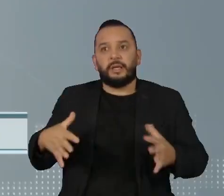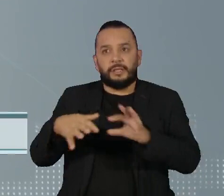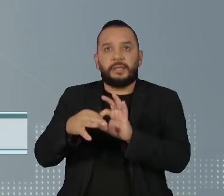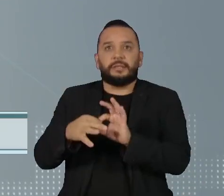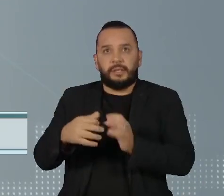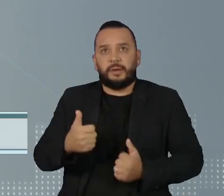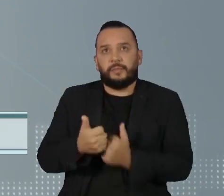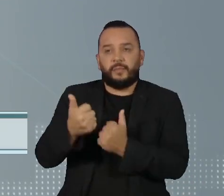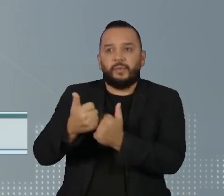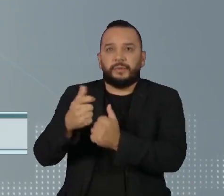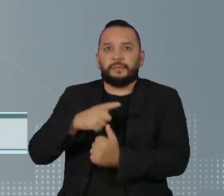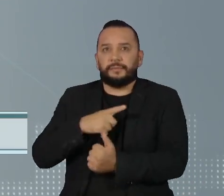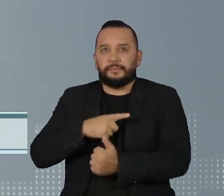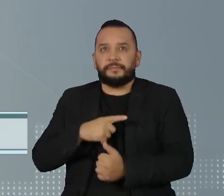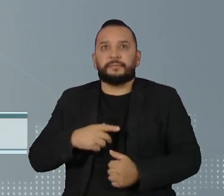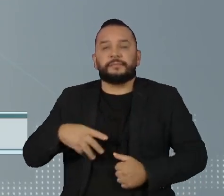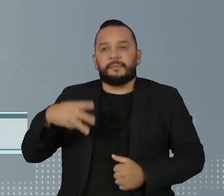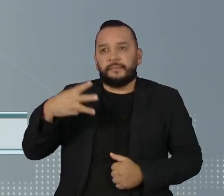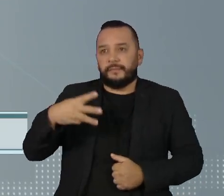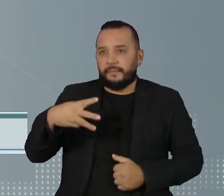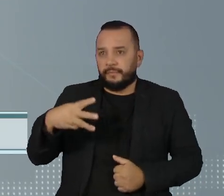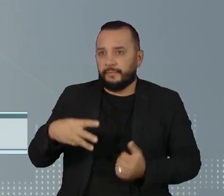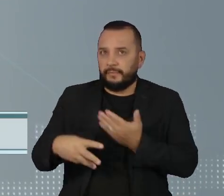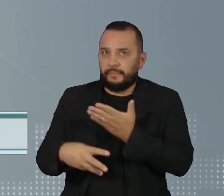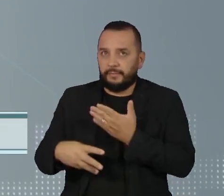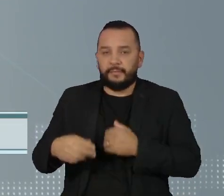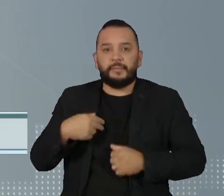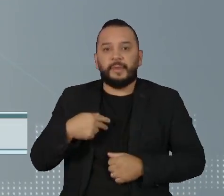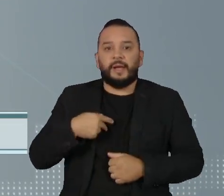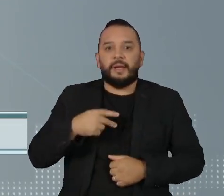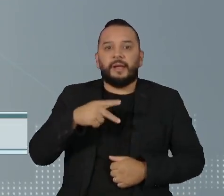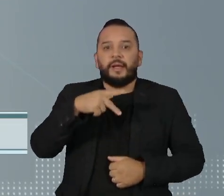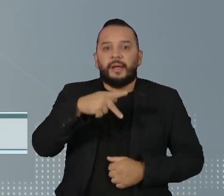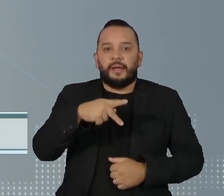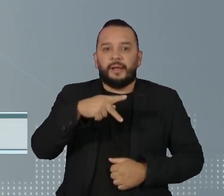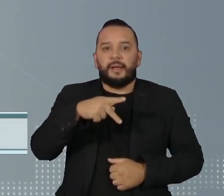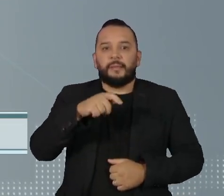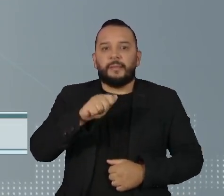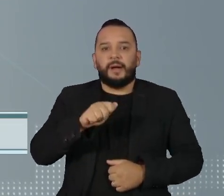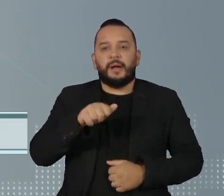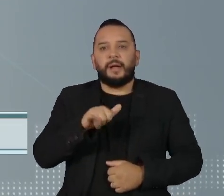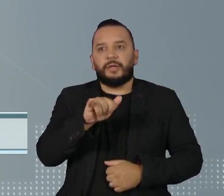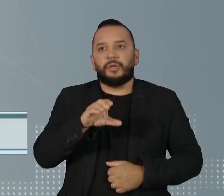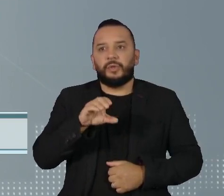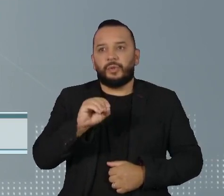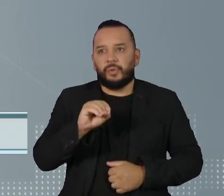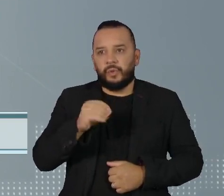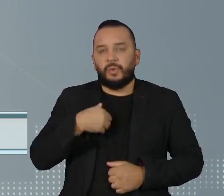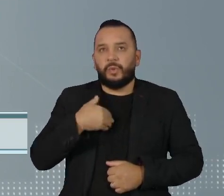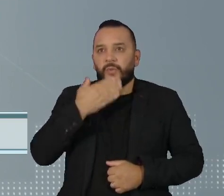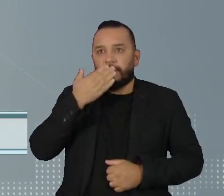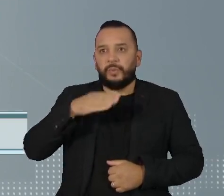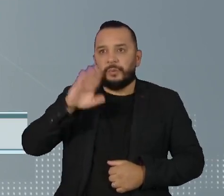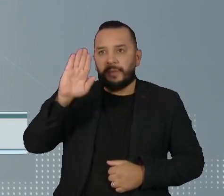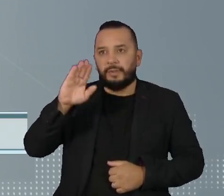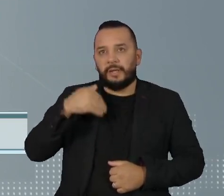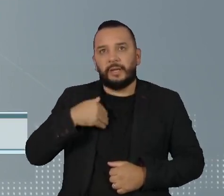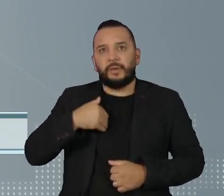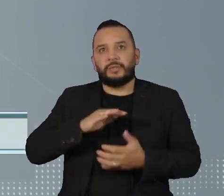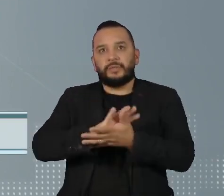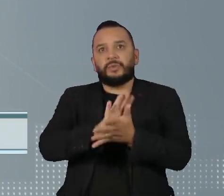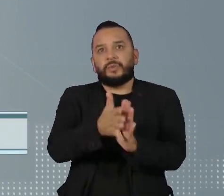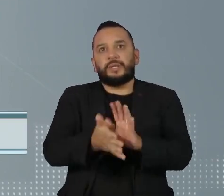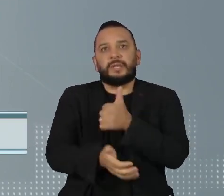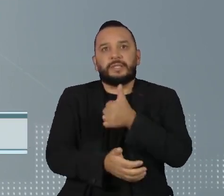apoio. Em terceiro, aparece Paiocubas, que já chegou a prometer matar 100 mil brasileiros,